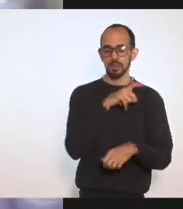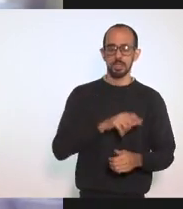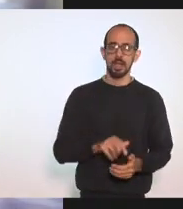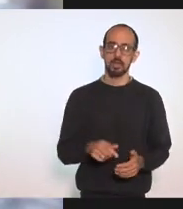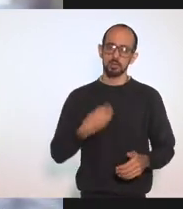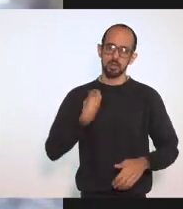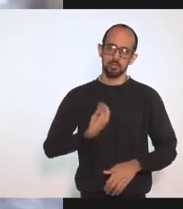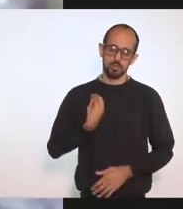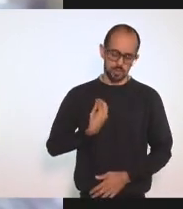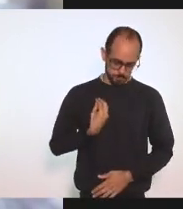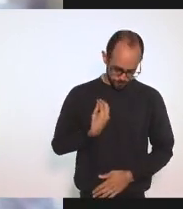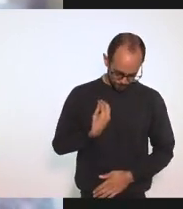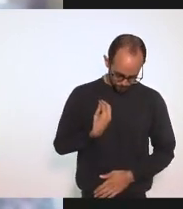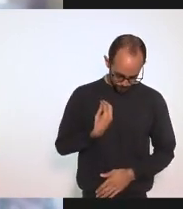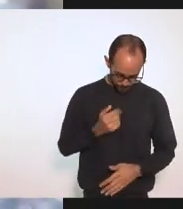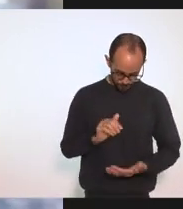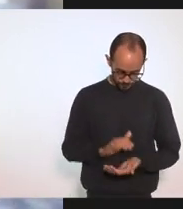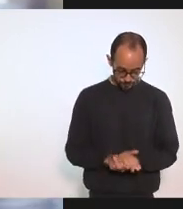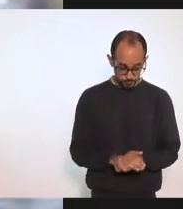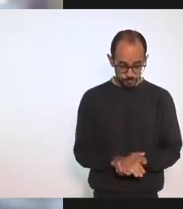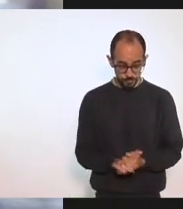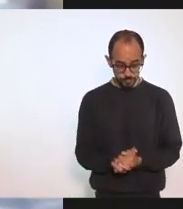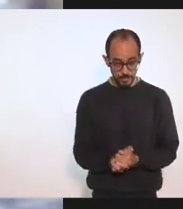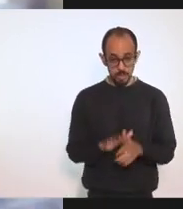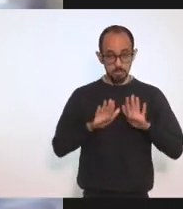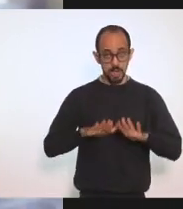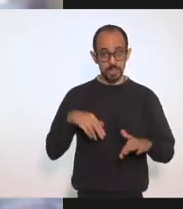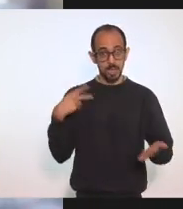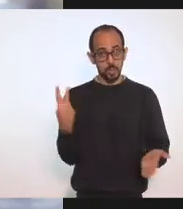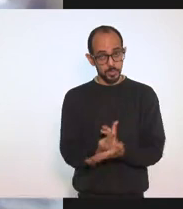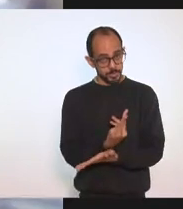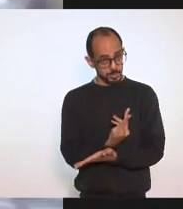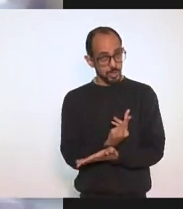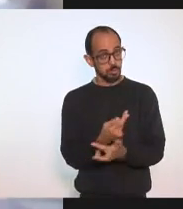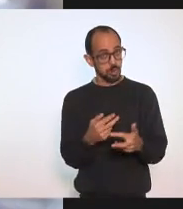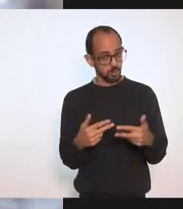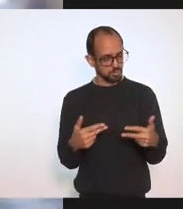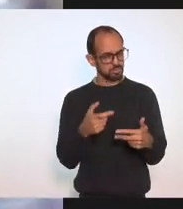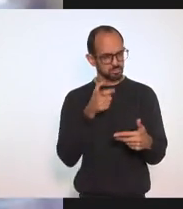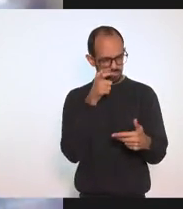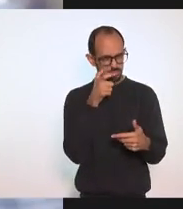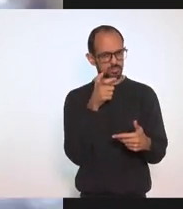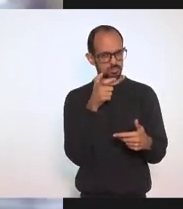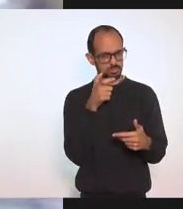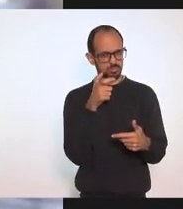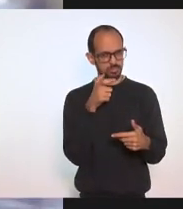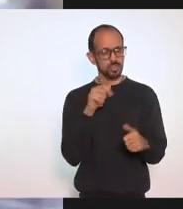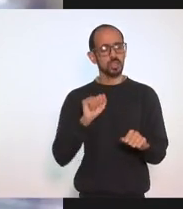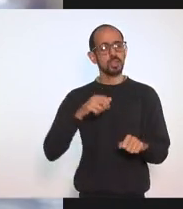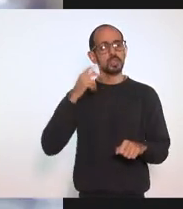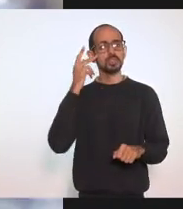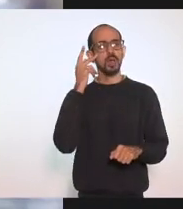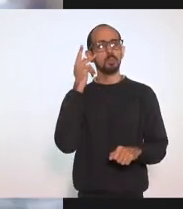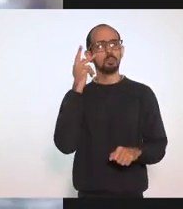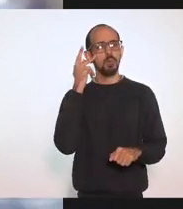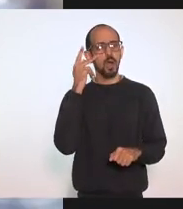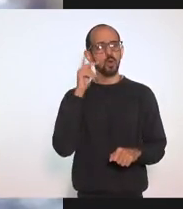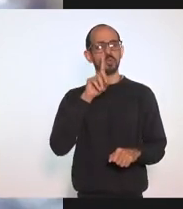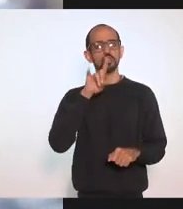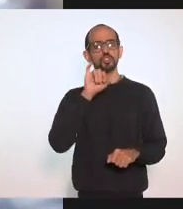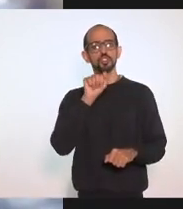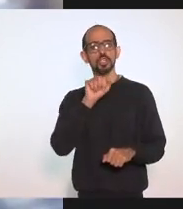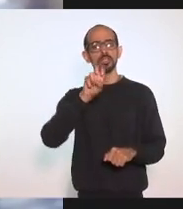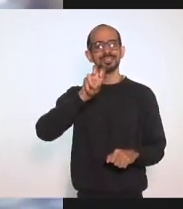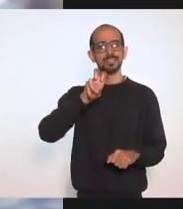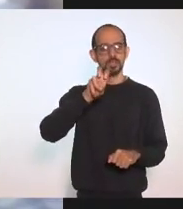vida Agora Aconteceu Um fato Interessante Nesses Governo De São Paulo No dia 5